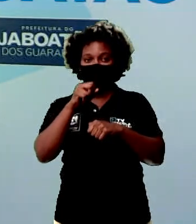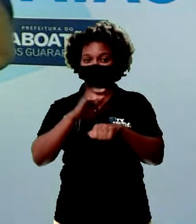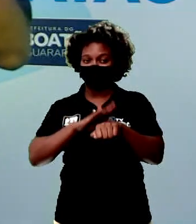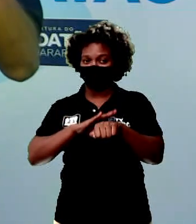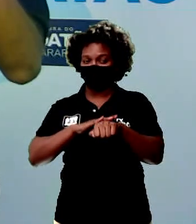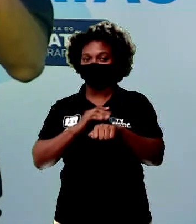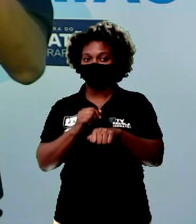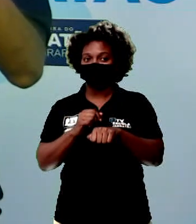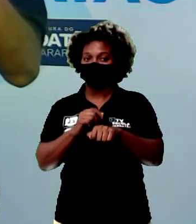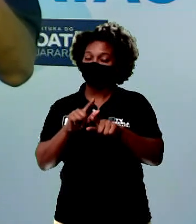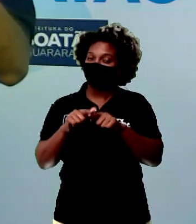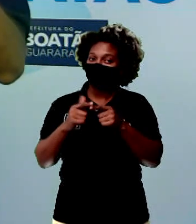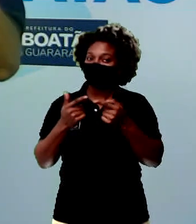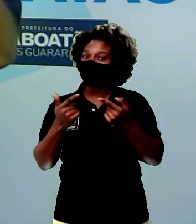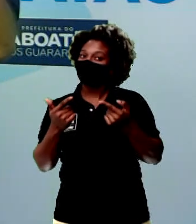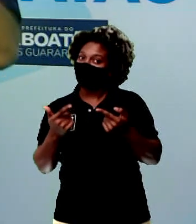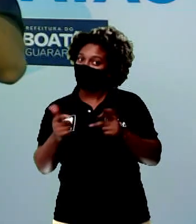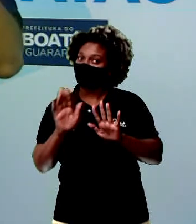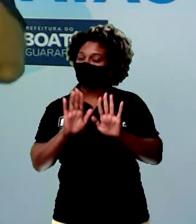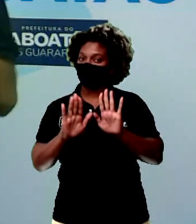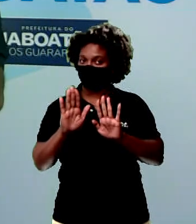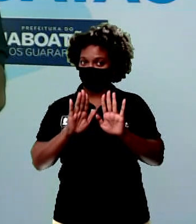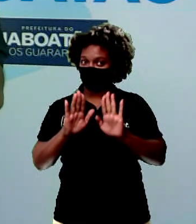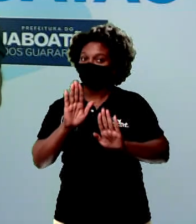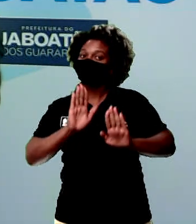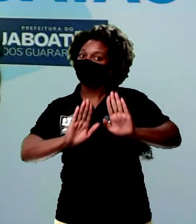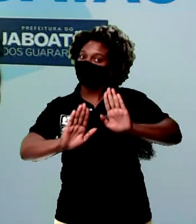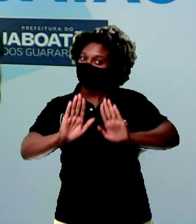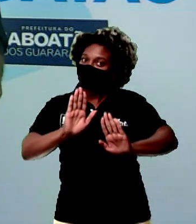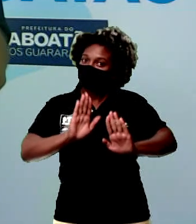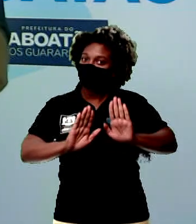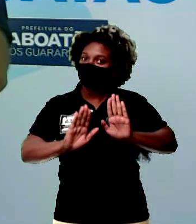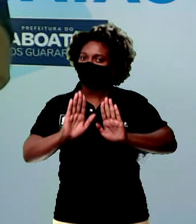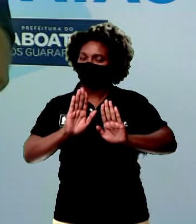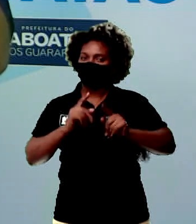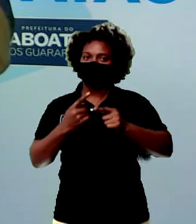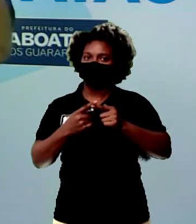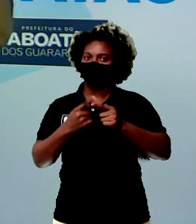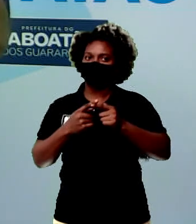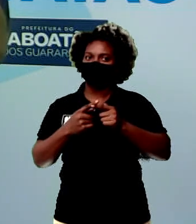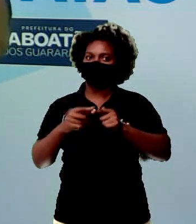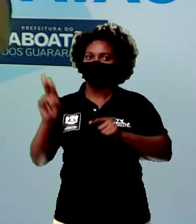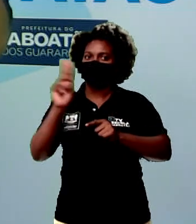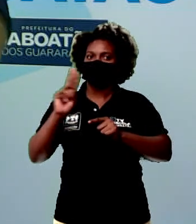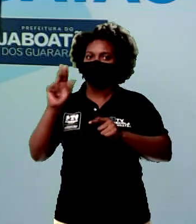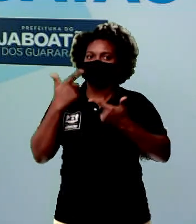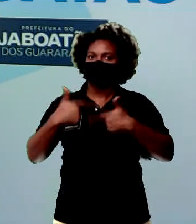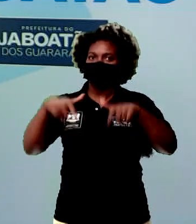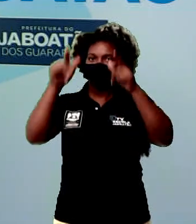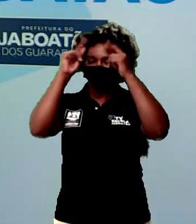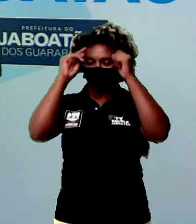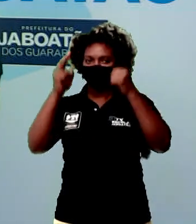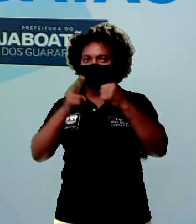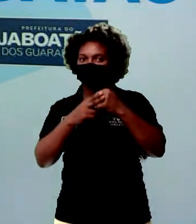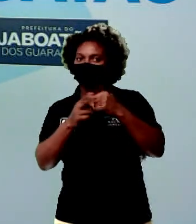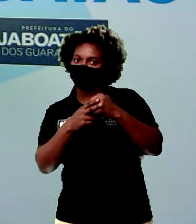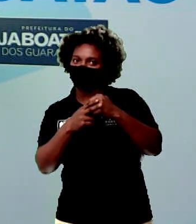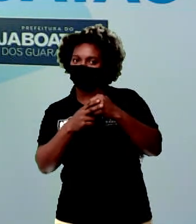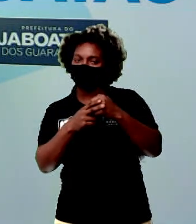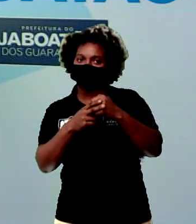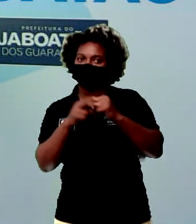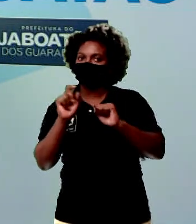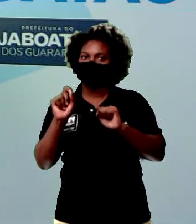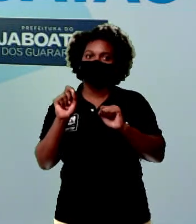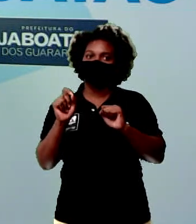No entanto, pessoal, não se iludam. Não é porque a linguagem verbal está mais presente que